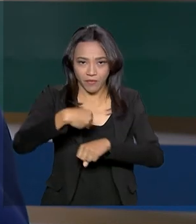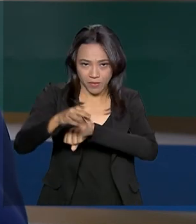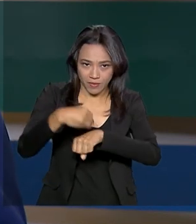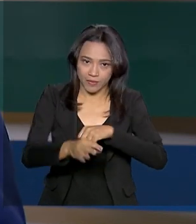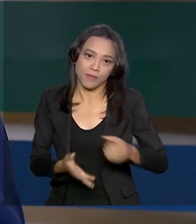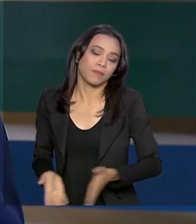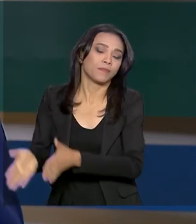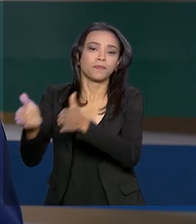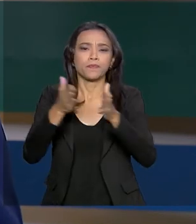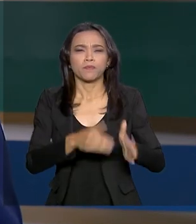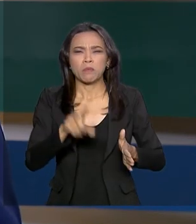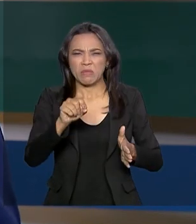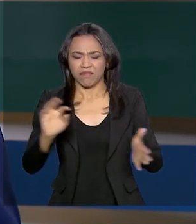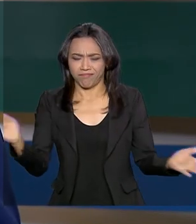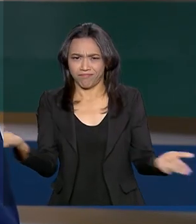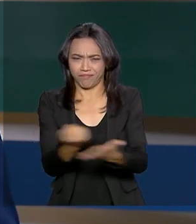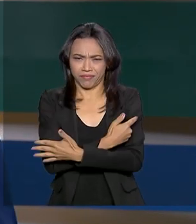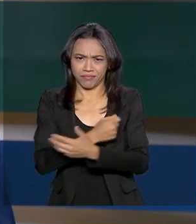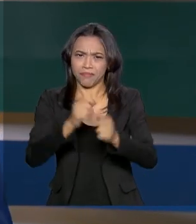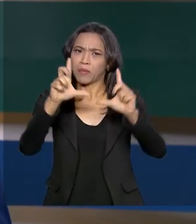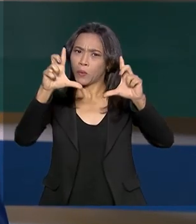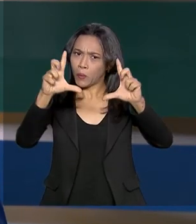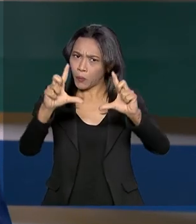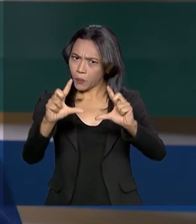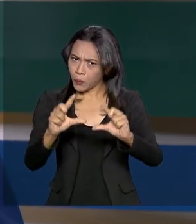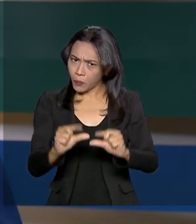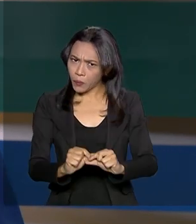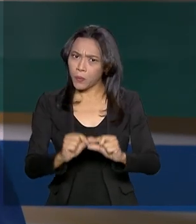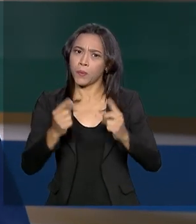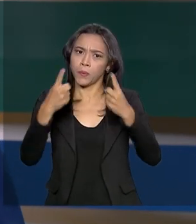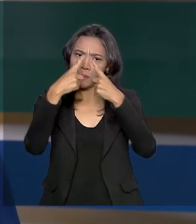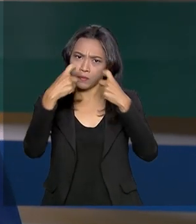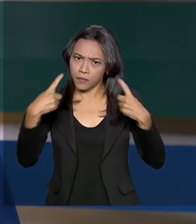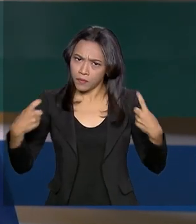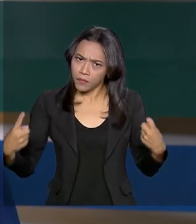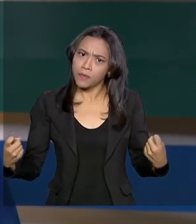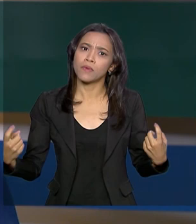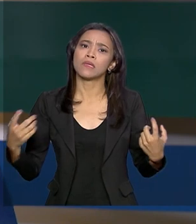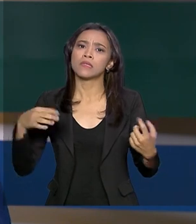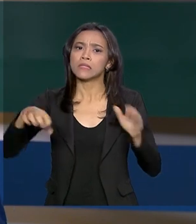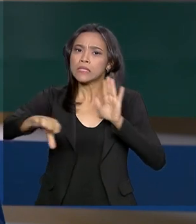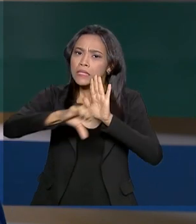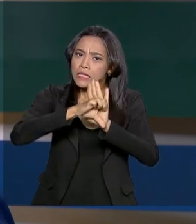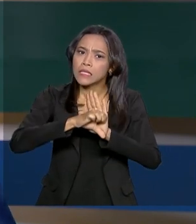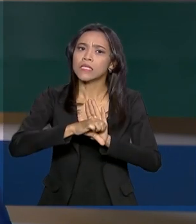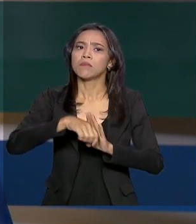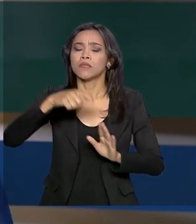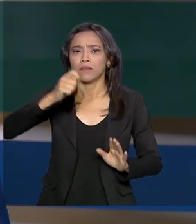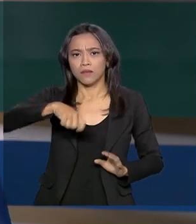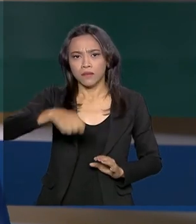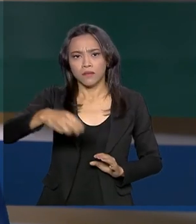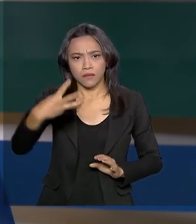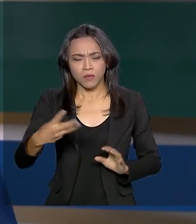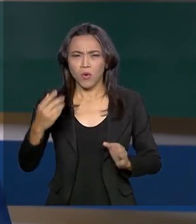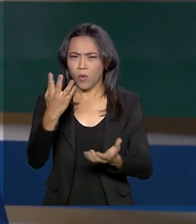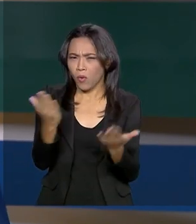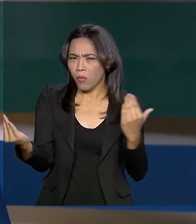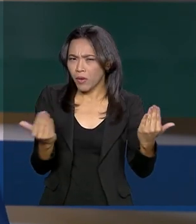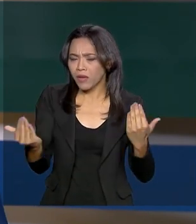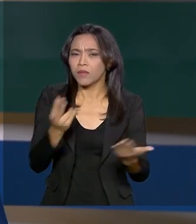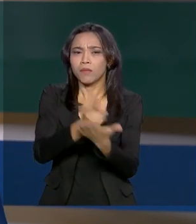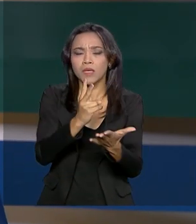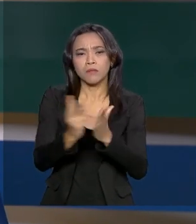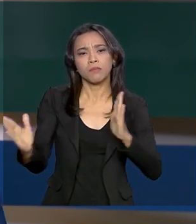E olha, os índices de criminalidade caíram em todo o país nos quatro primeiros meses deste ano, em comparação com o mesmo período de